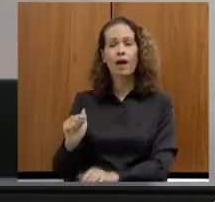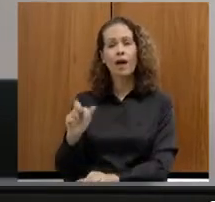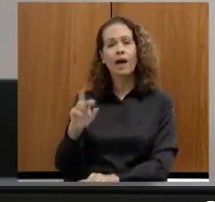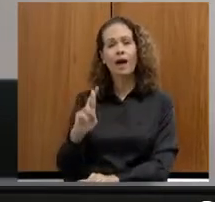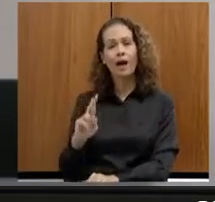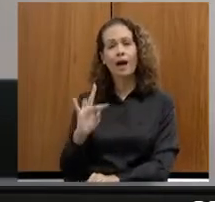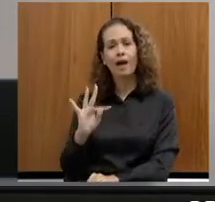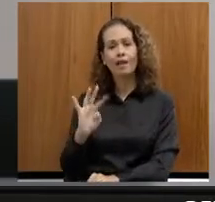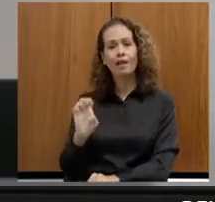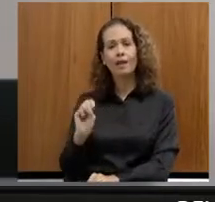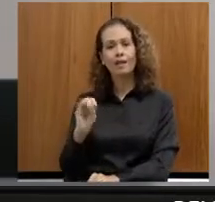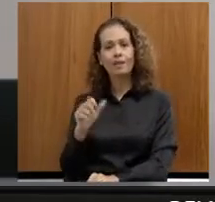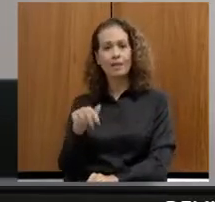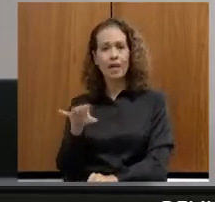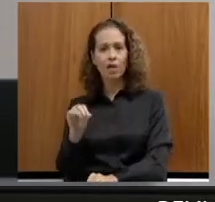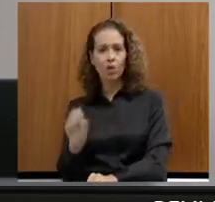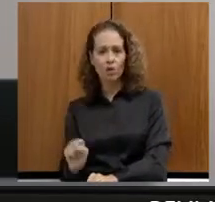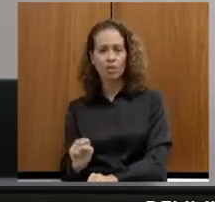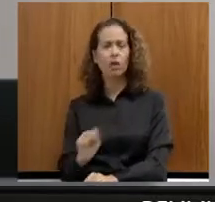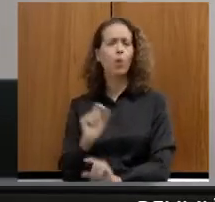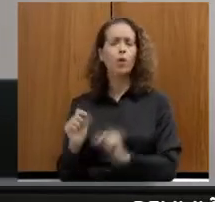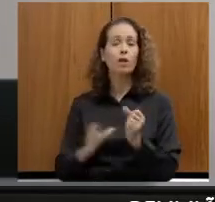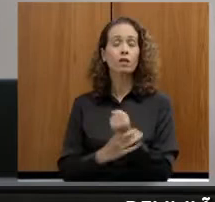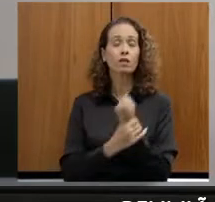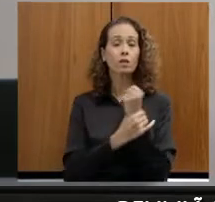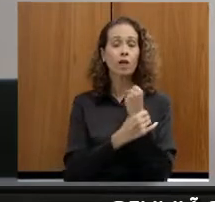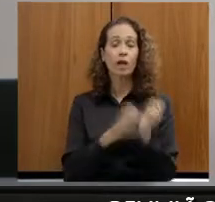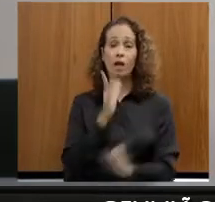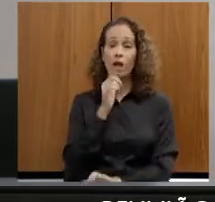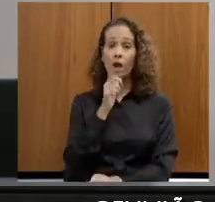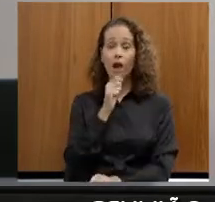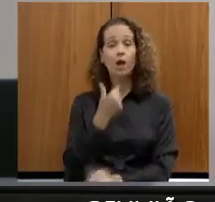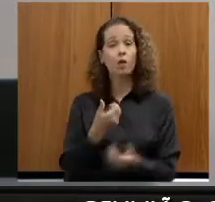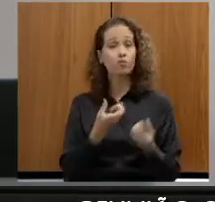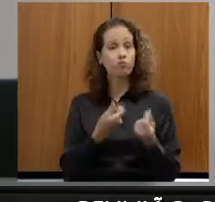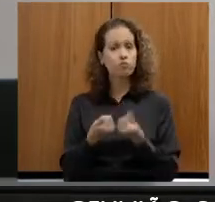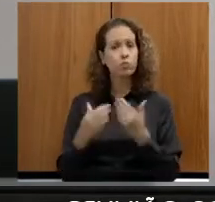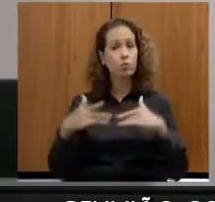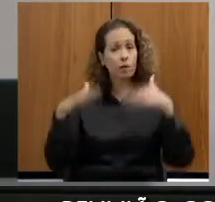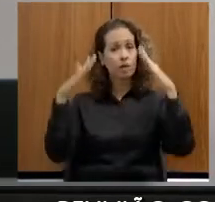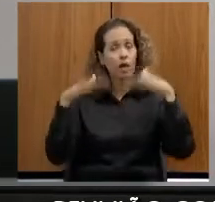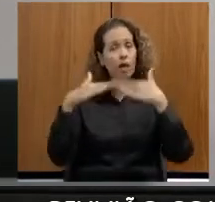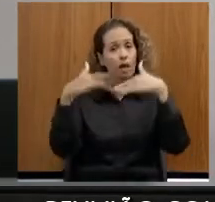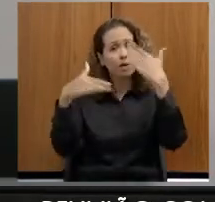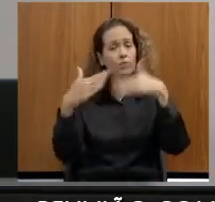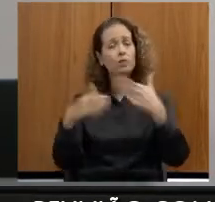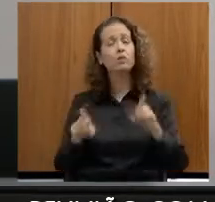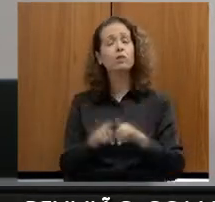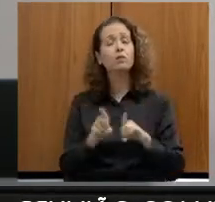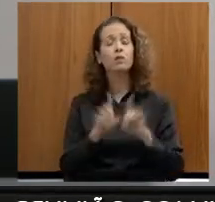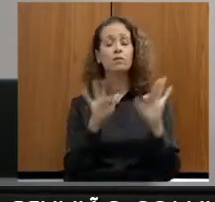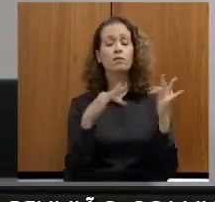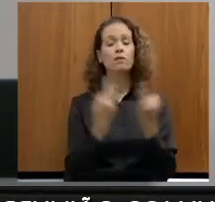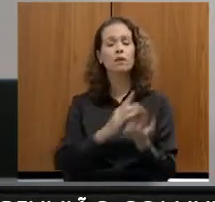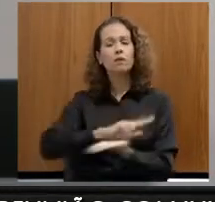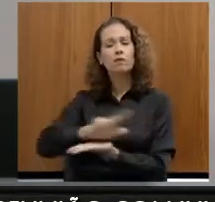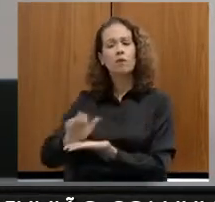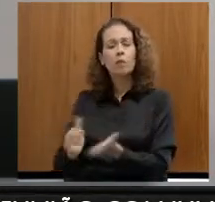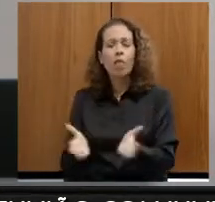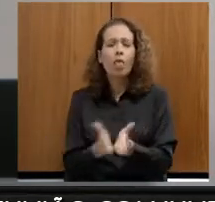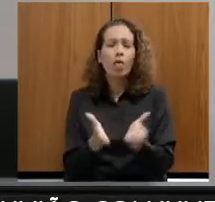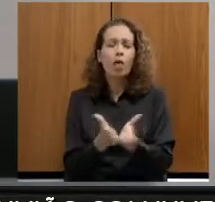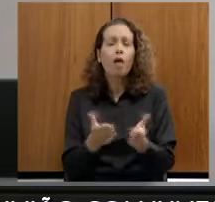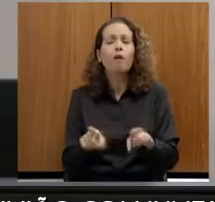visando assegurar acesso à água de qualidade e famílias em contexto de vulnerabilidade, bem como a